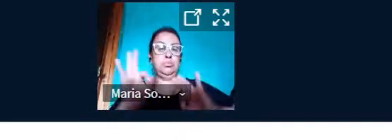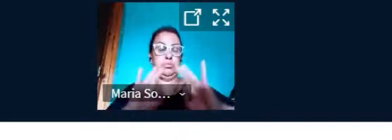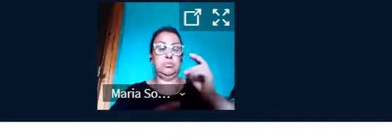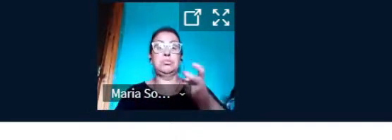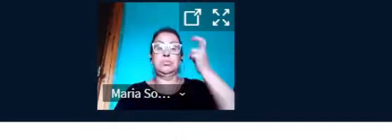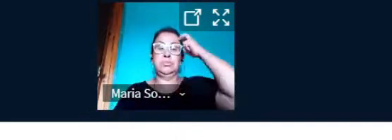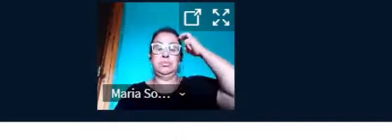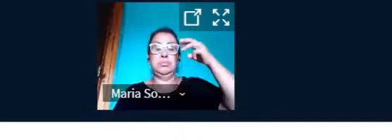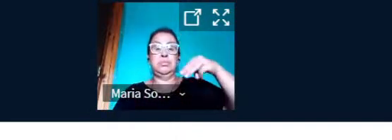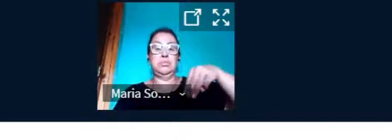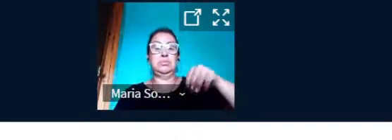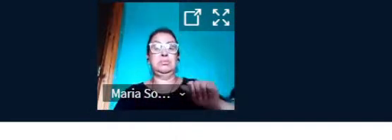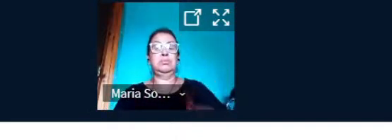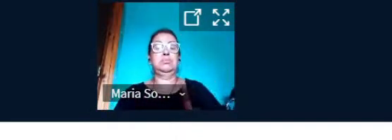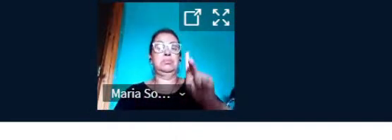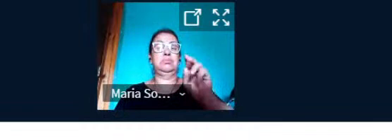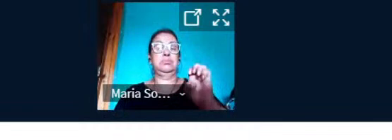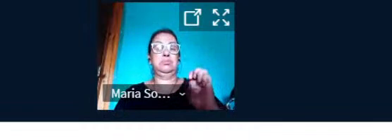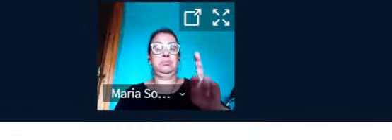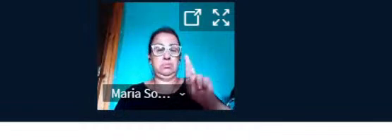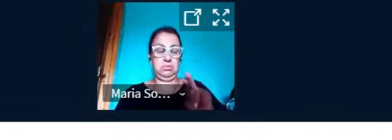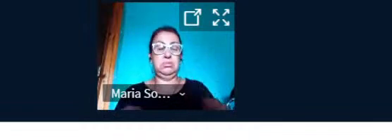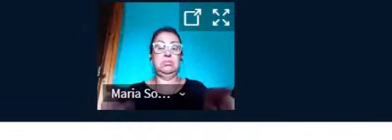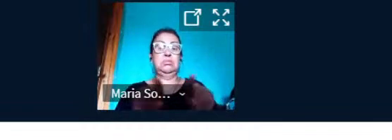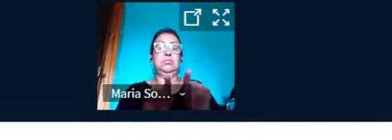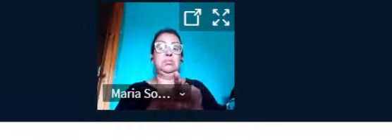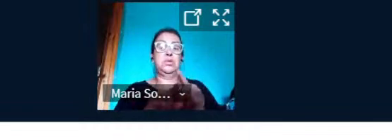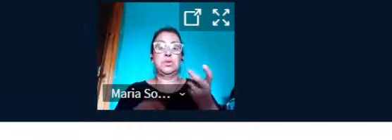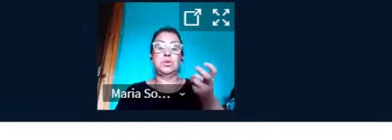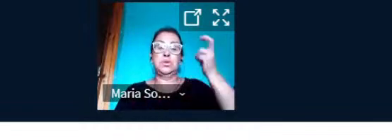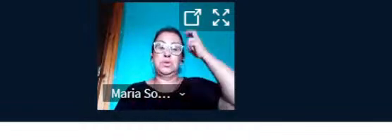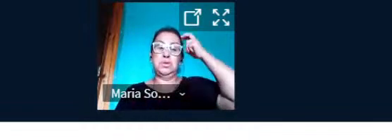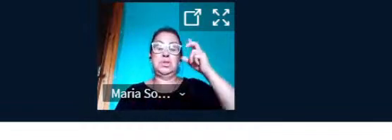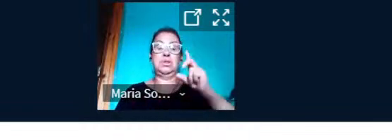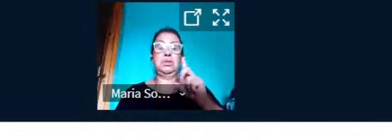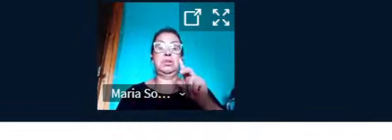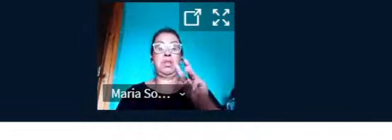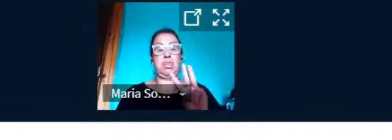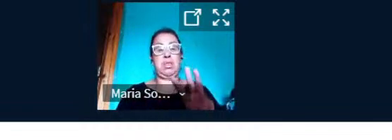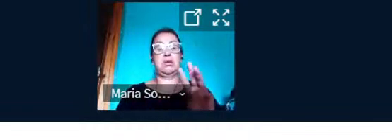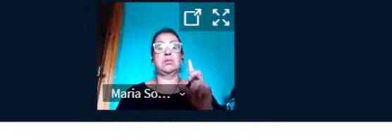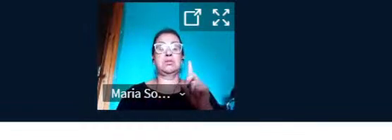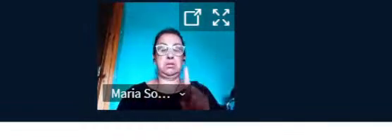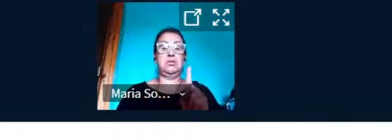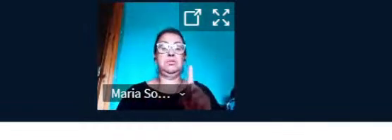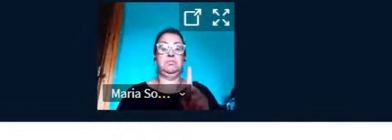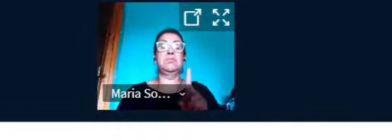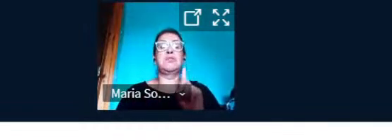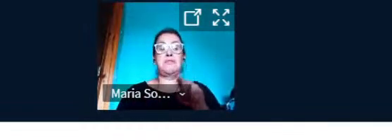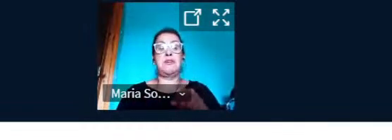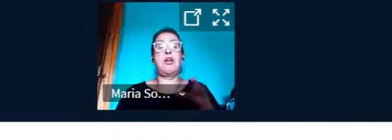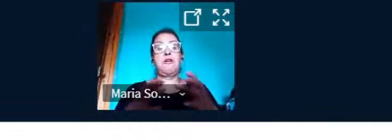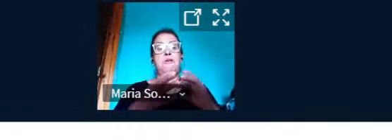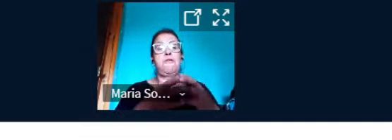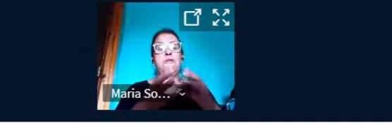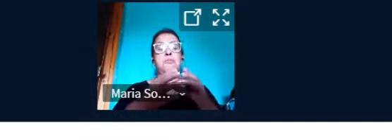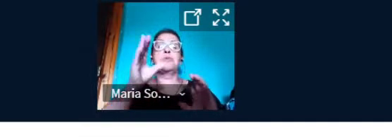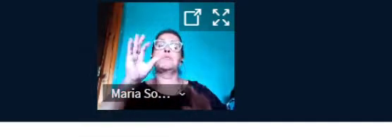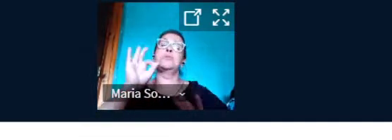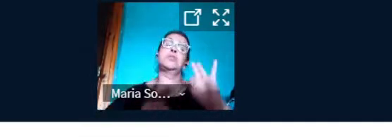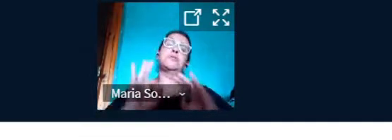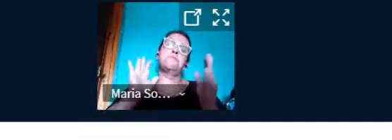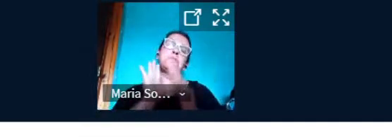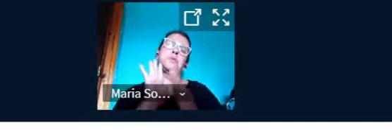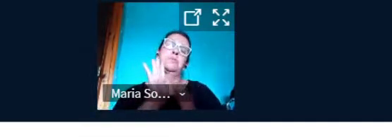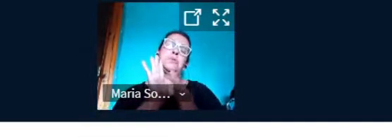vinculados aos editais de ensino, fazem parte de um conjunto de projetos propostos pelos pesquisadores do NTL para difundir a cultura